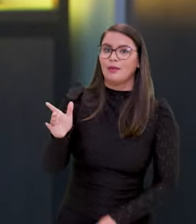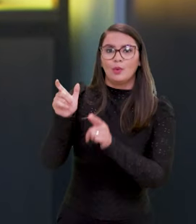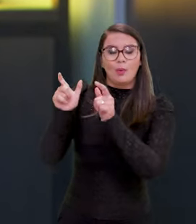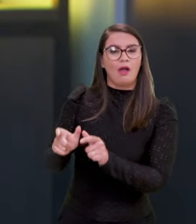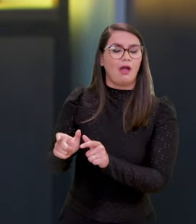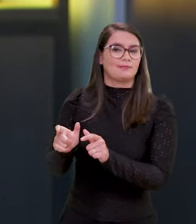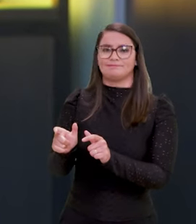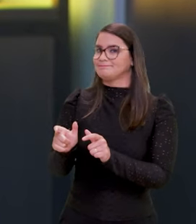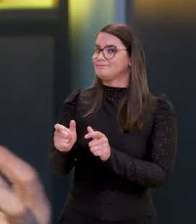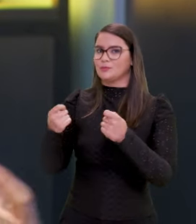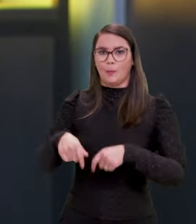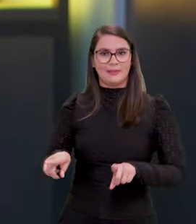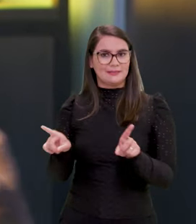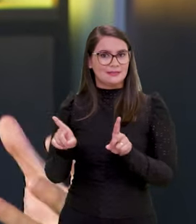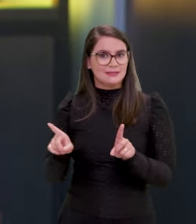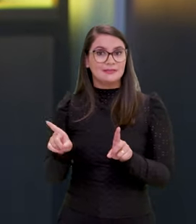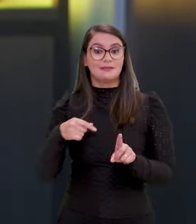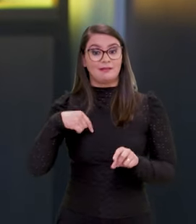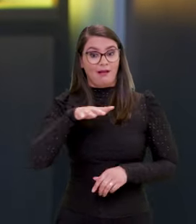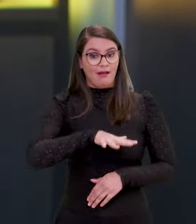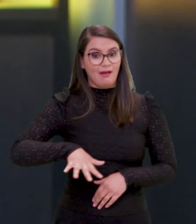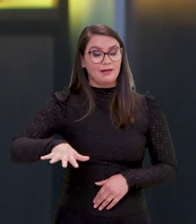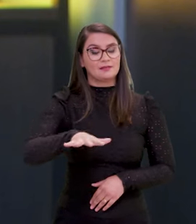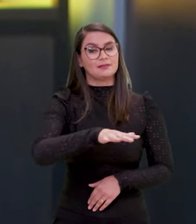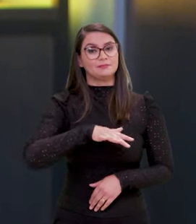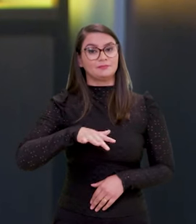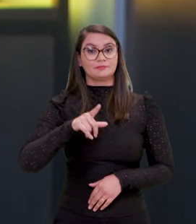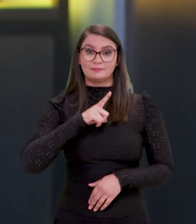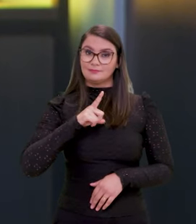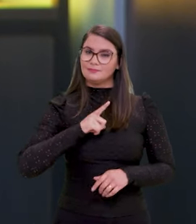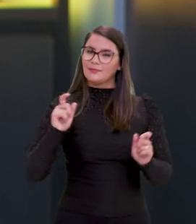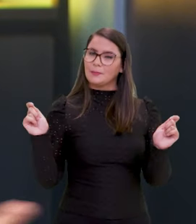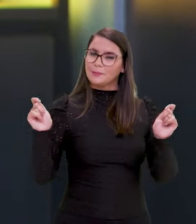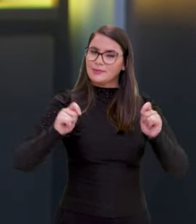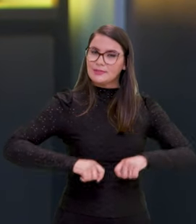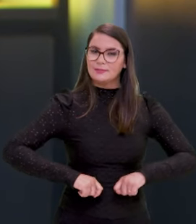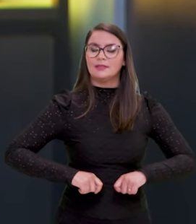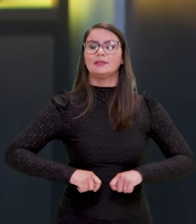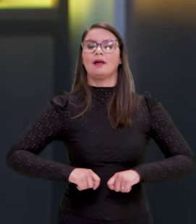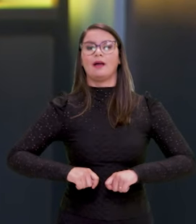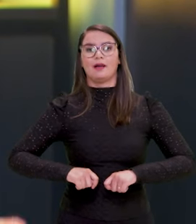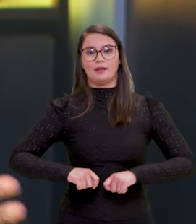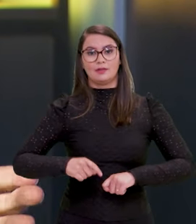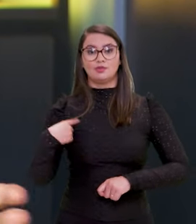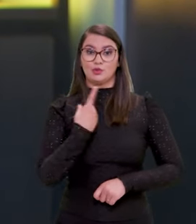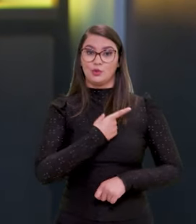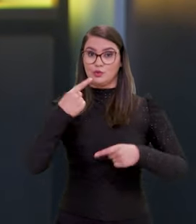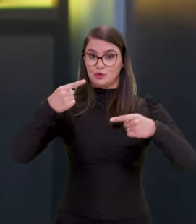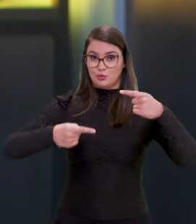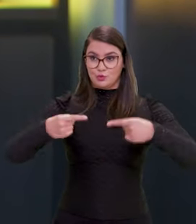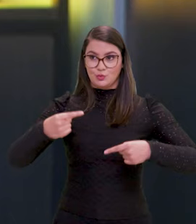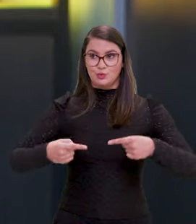determinado órgão. Então, eu acho que você tem dentro desse conjunto uma possibilidade que a gente está